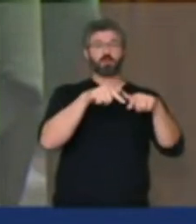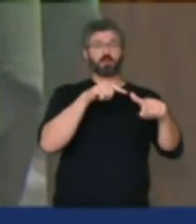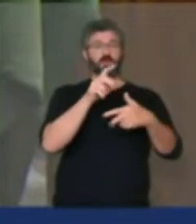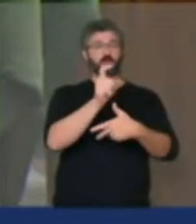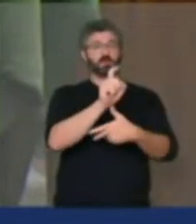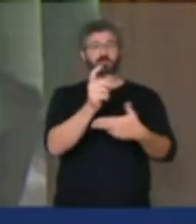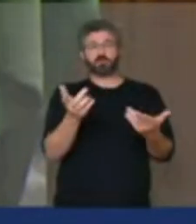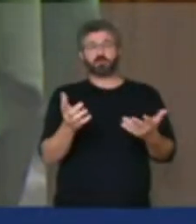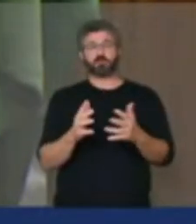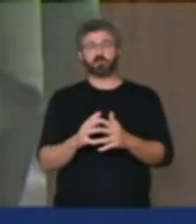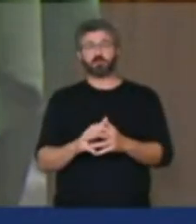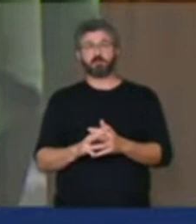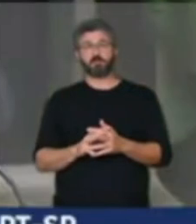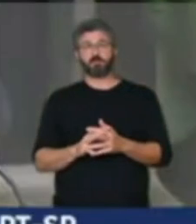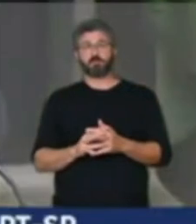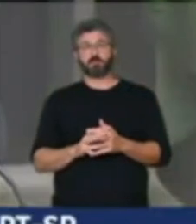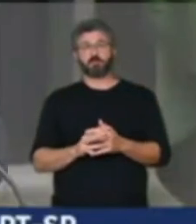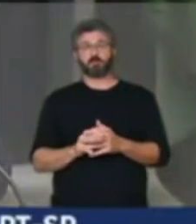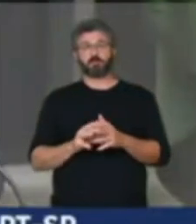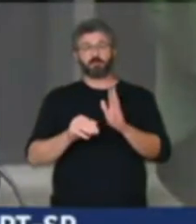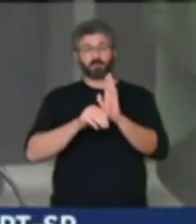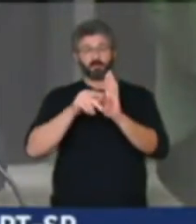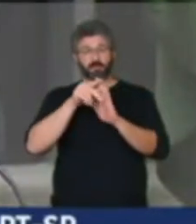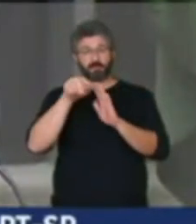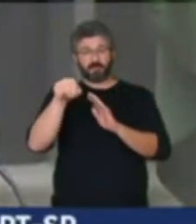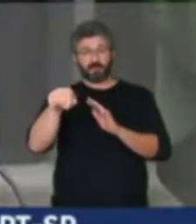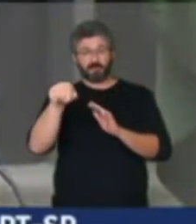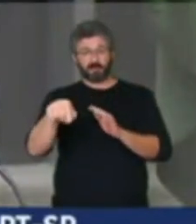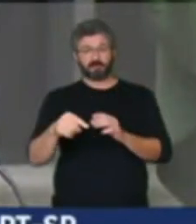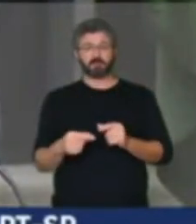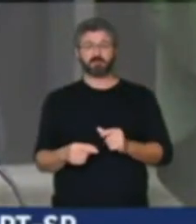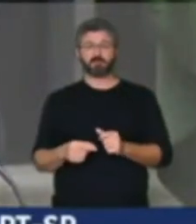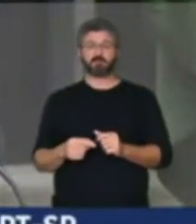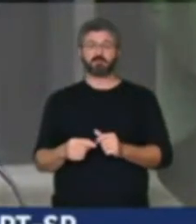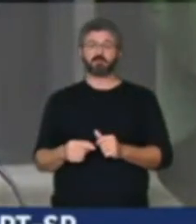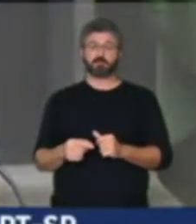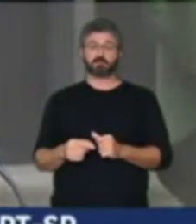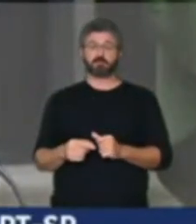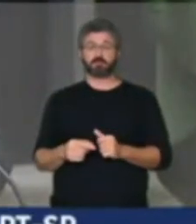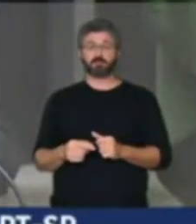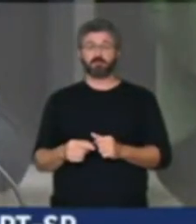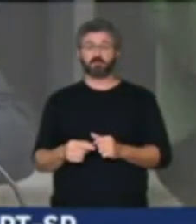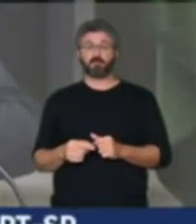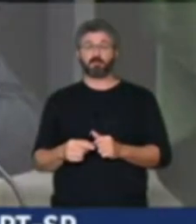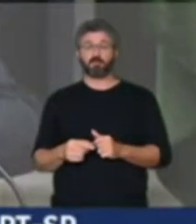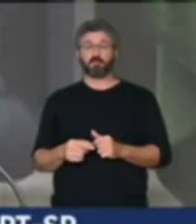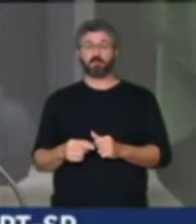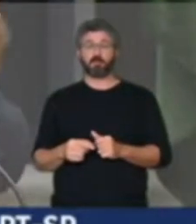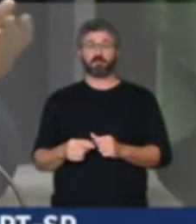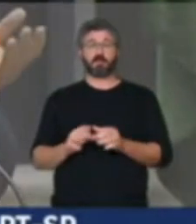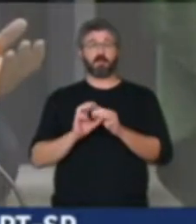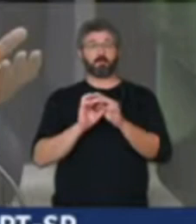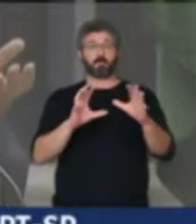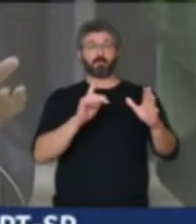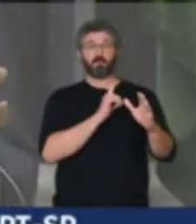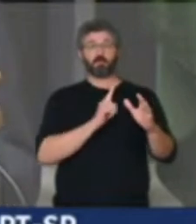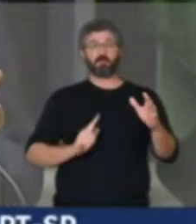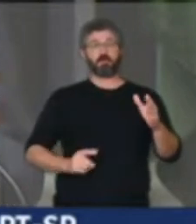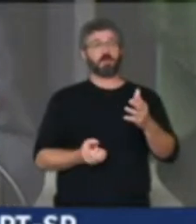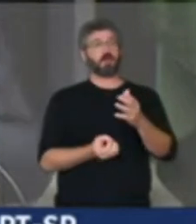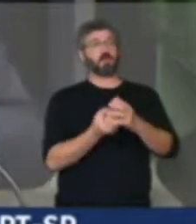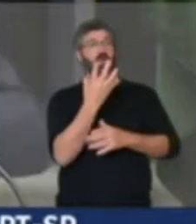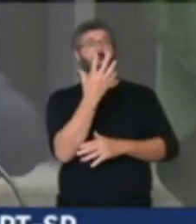Executivo. Essa medida provisória, ela permite ao governo criar quantos